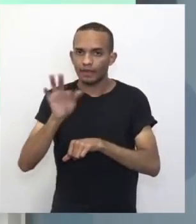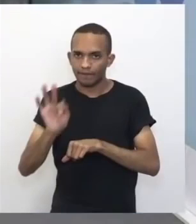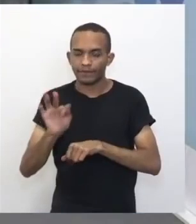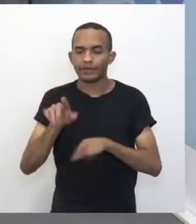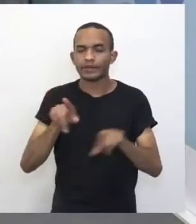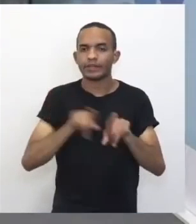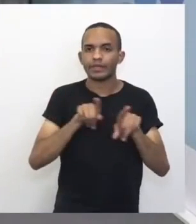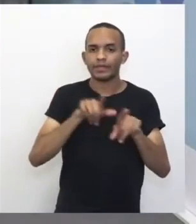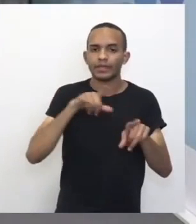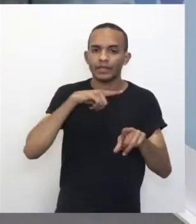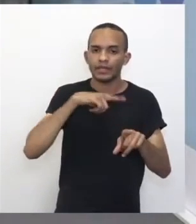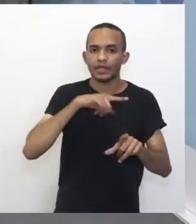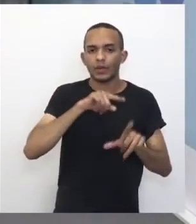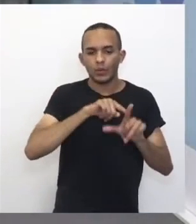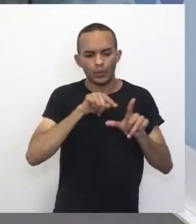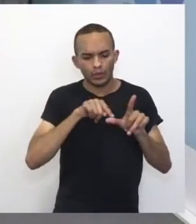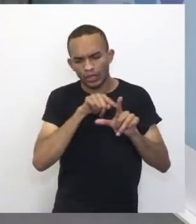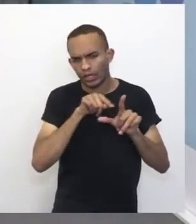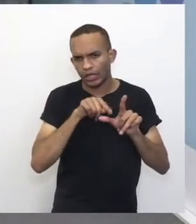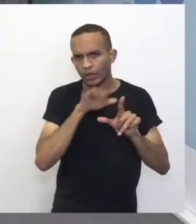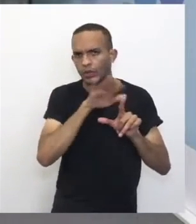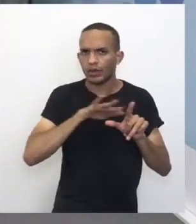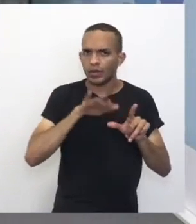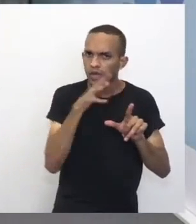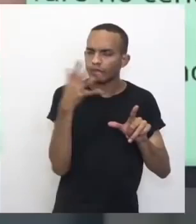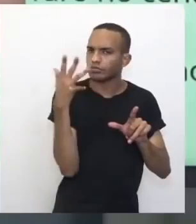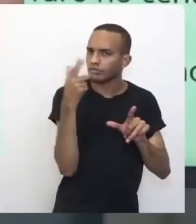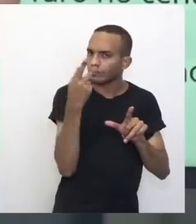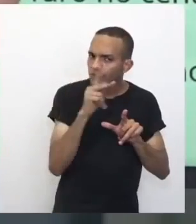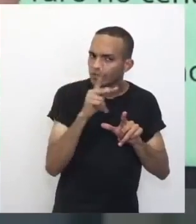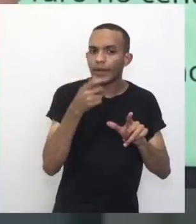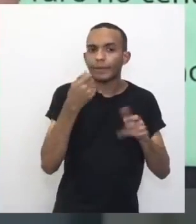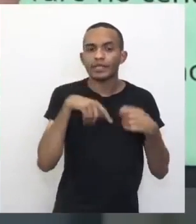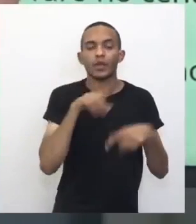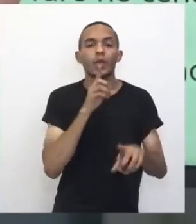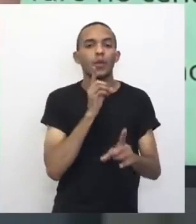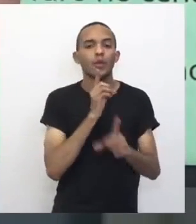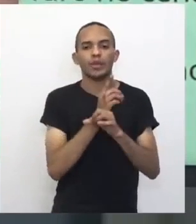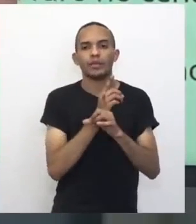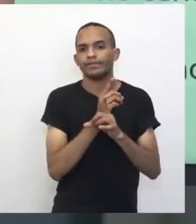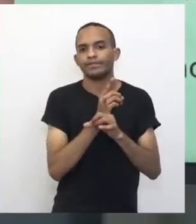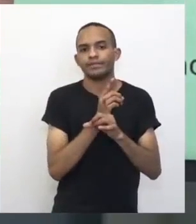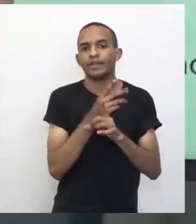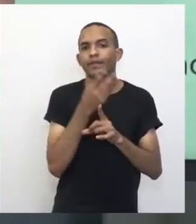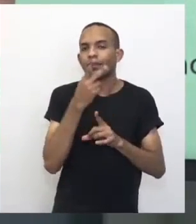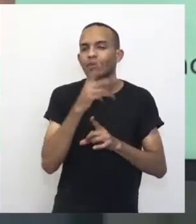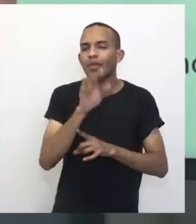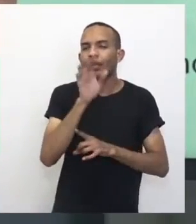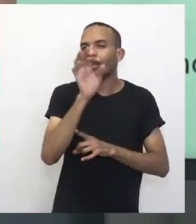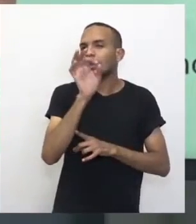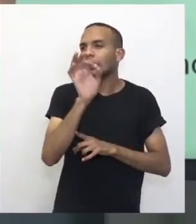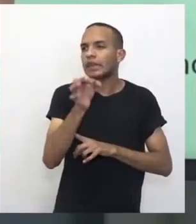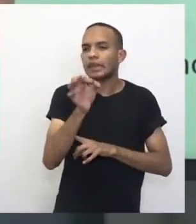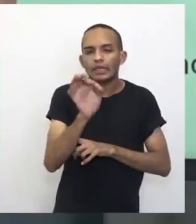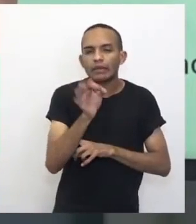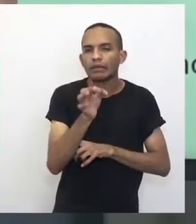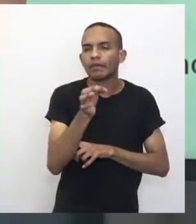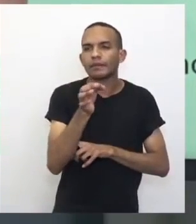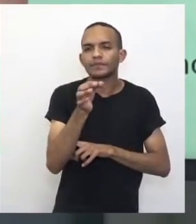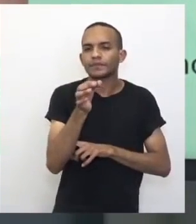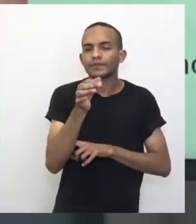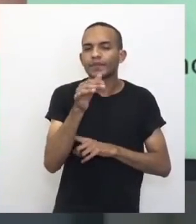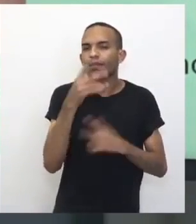ele tem lá o ângulo bonitinho aqui, né? Então, você tem que encontrar... Você não vai ter exatamente ali, né? Você não vai ter